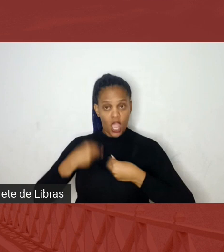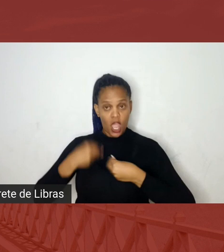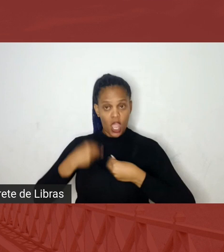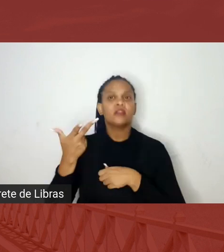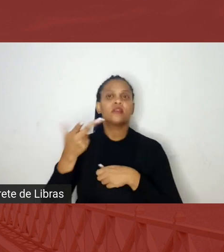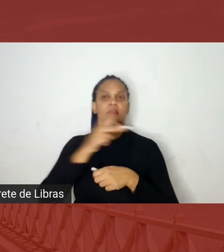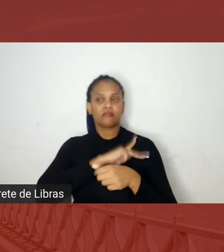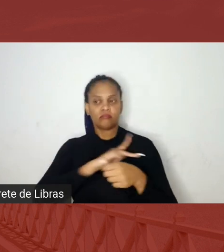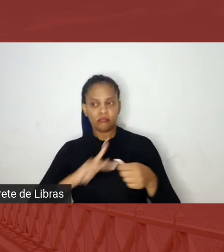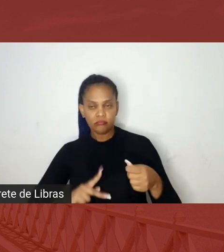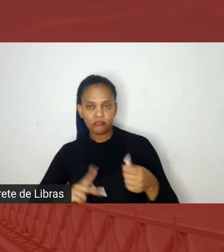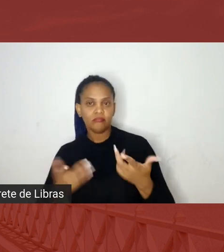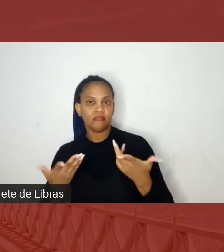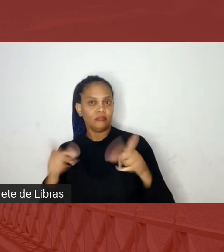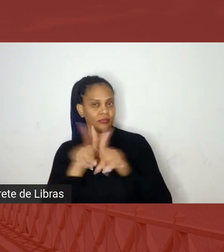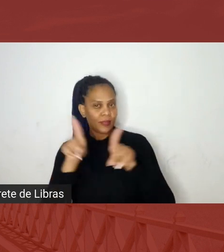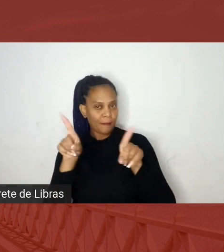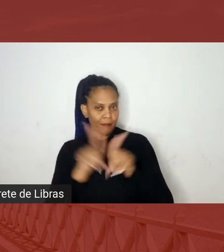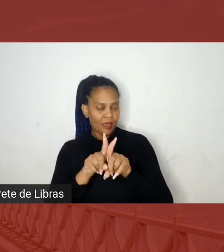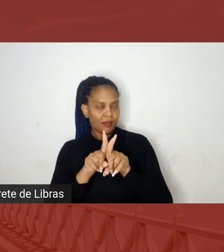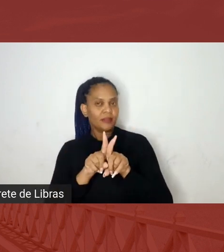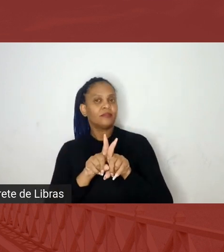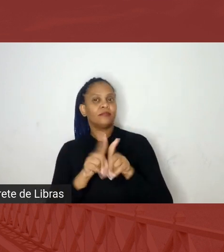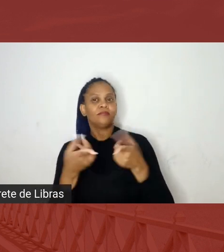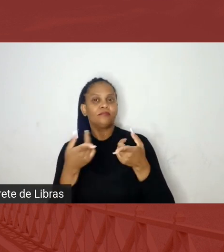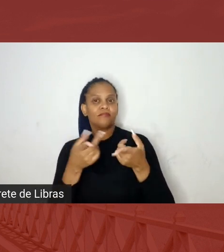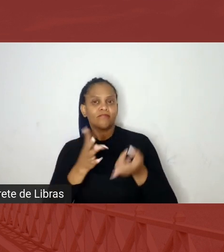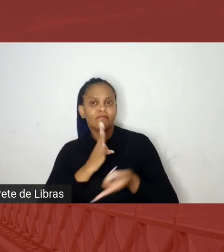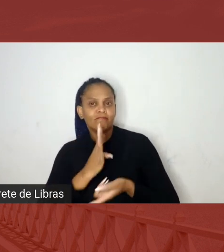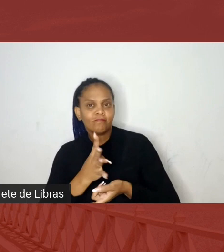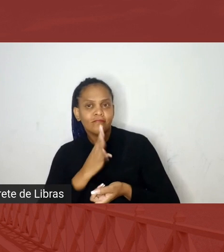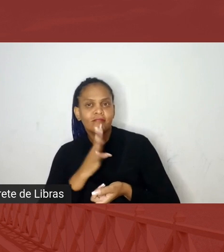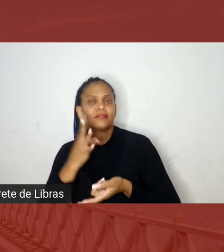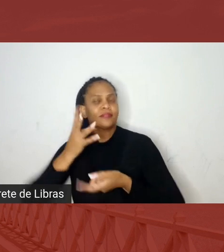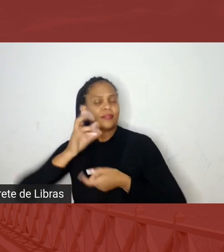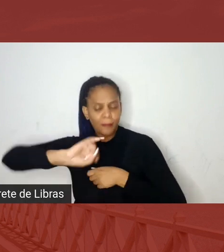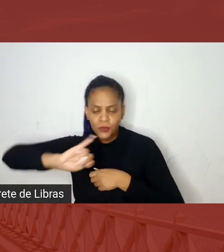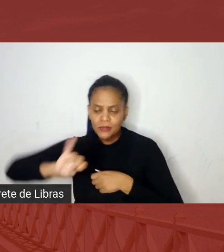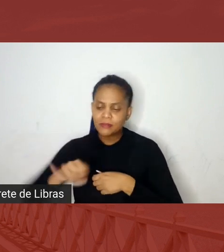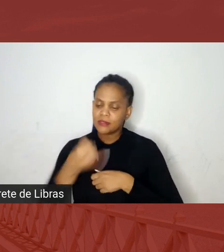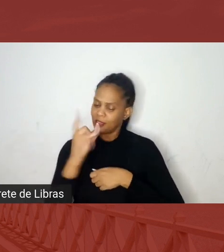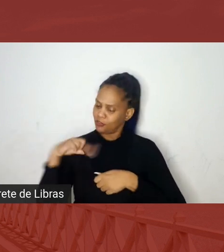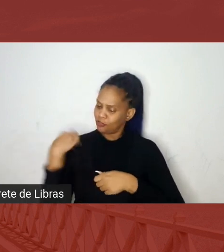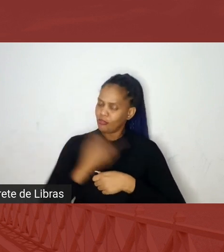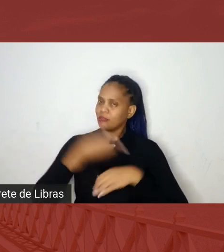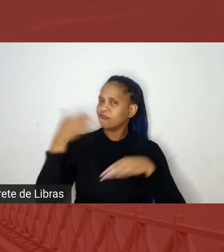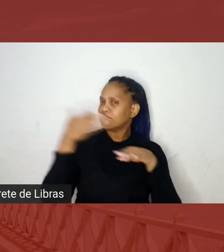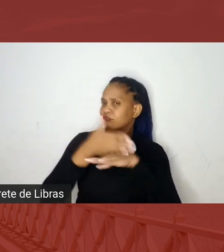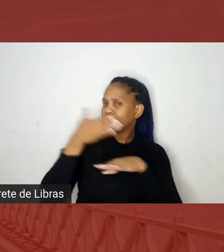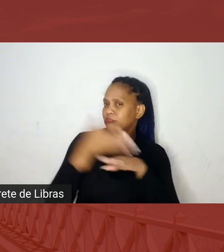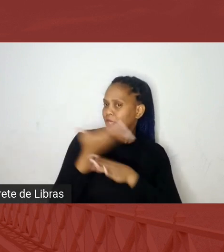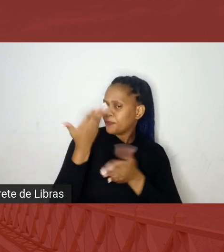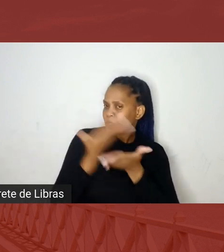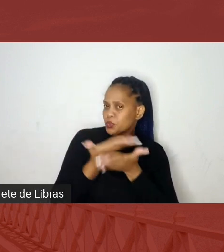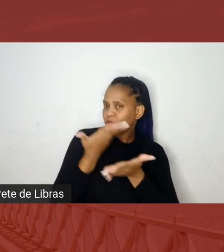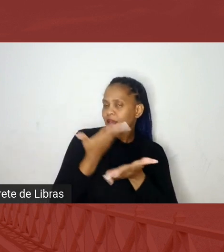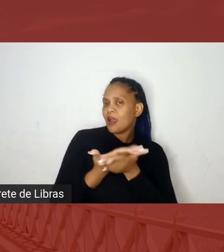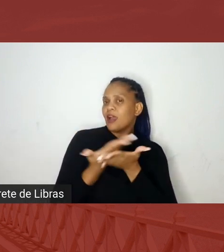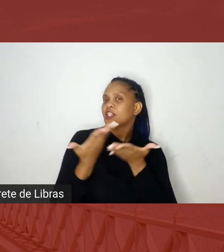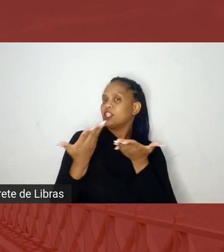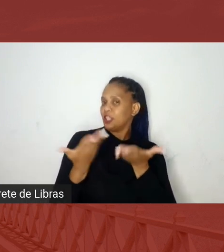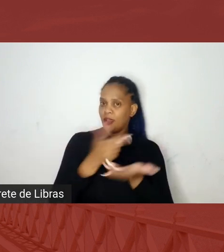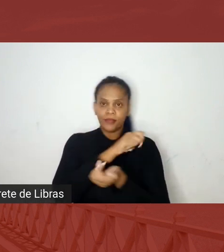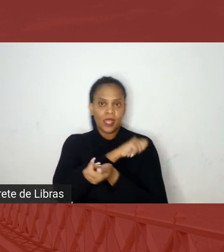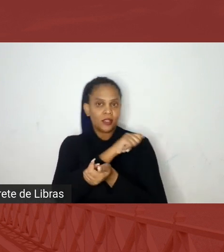reconhecimento e a possibilidade da gente ingressar alguns estudantes, como, por exemplo, em curso